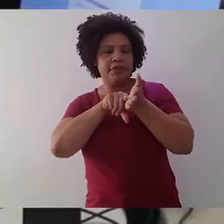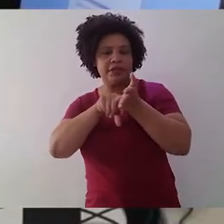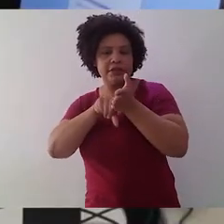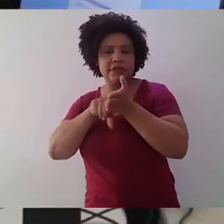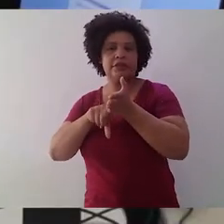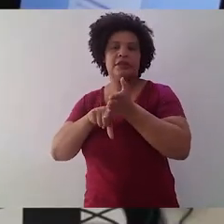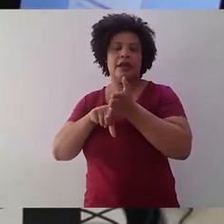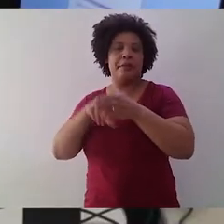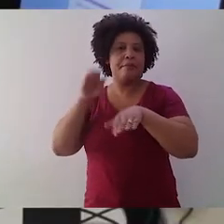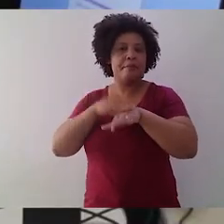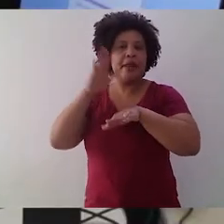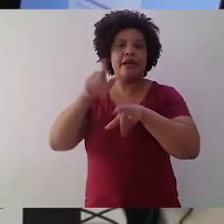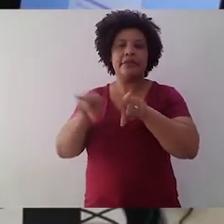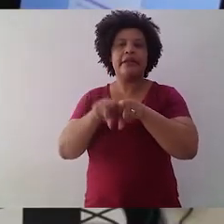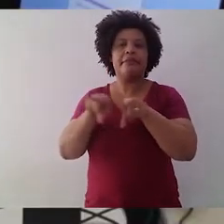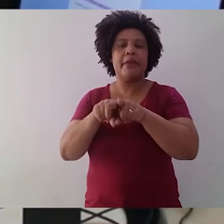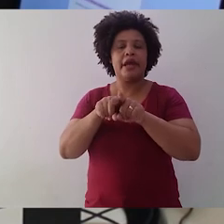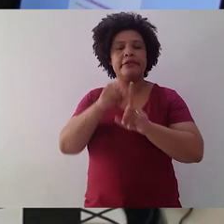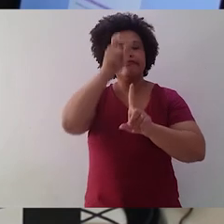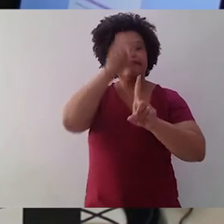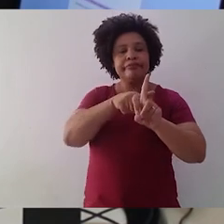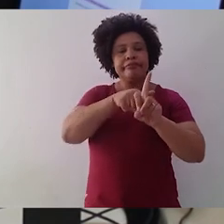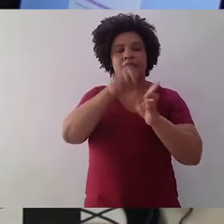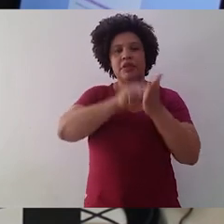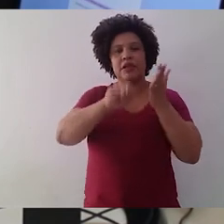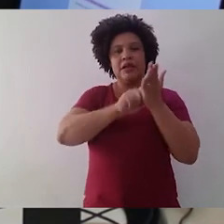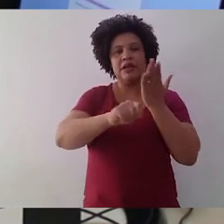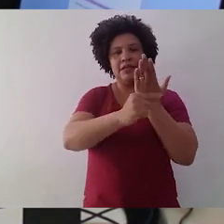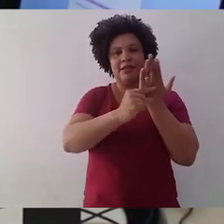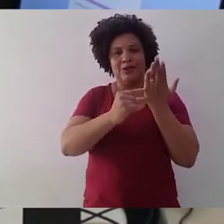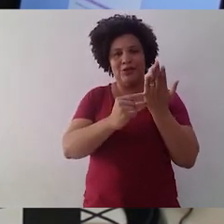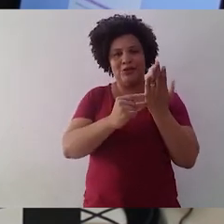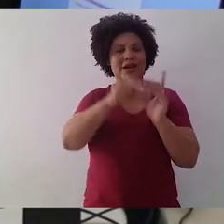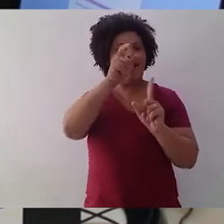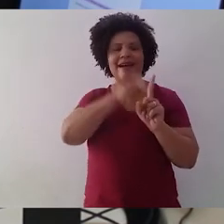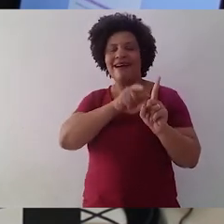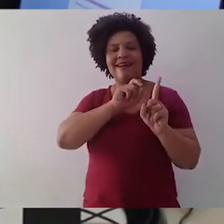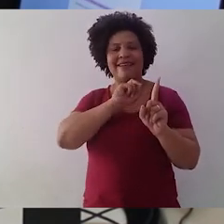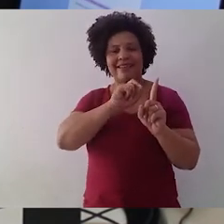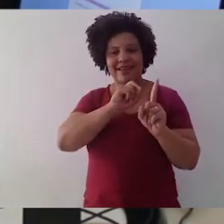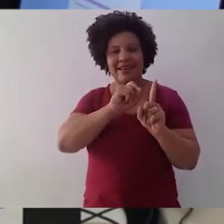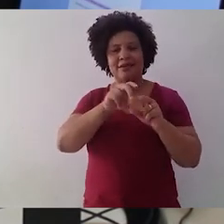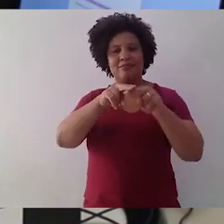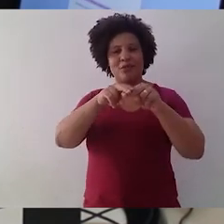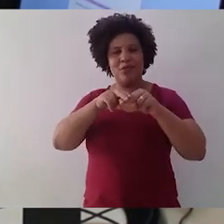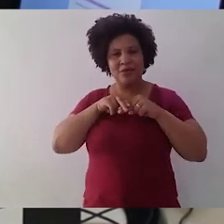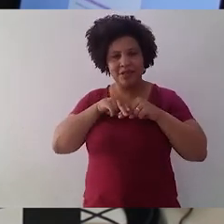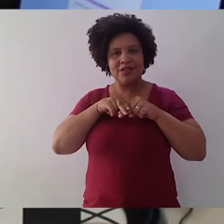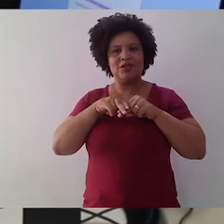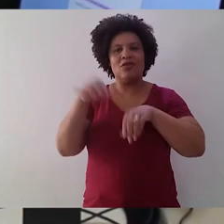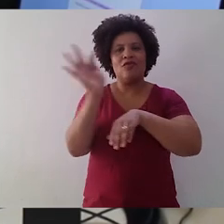mais que o conteúdo, quem ele de fato é. Então, havendo a sintonia entre forma, conteúdo e sujeito,